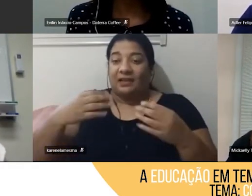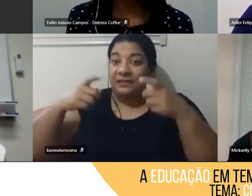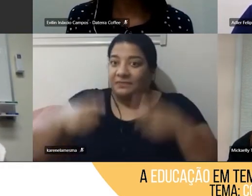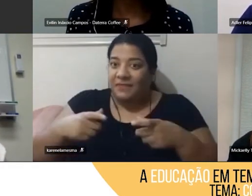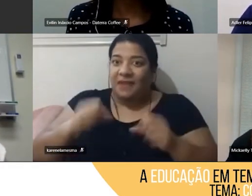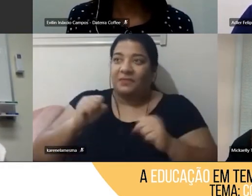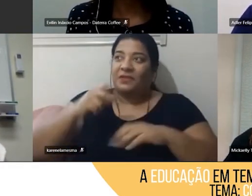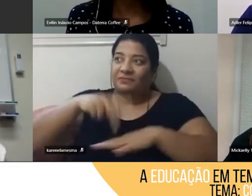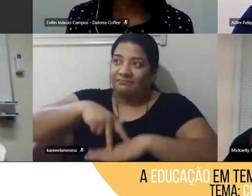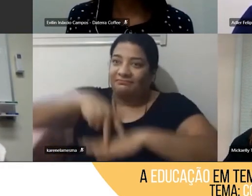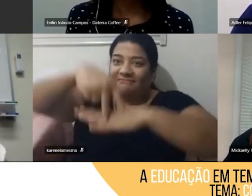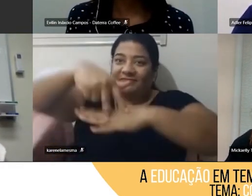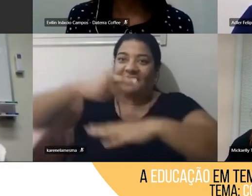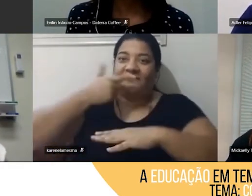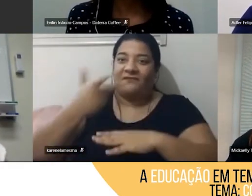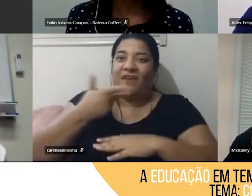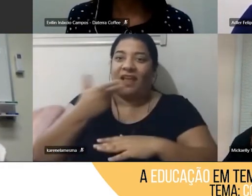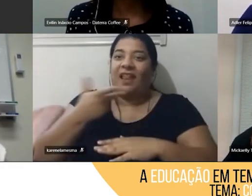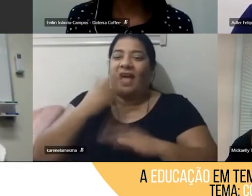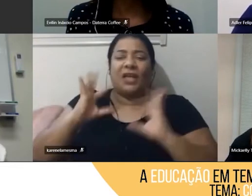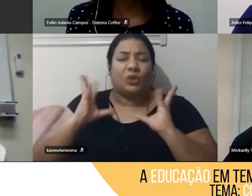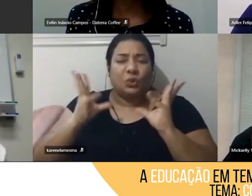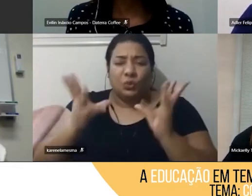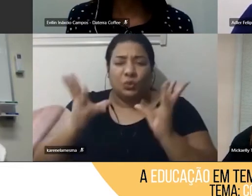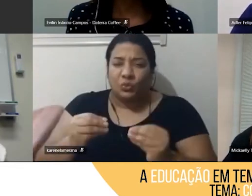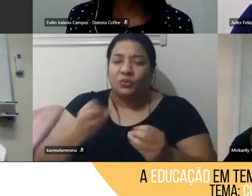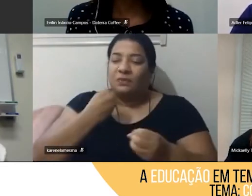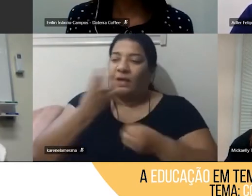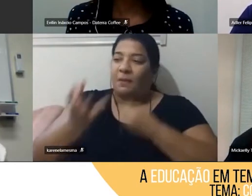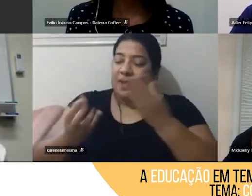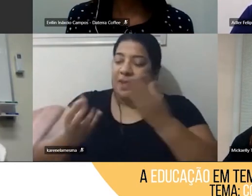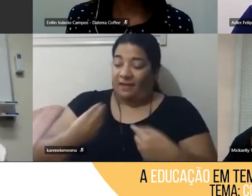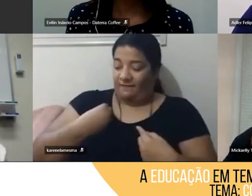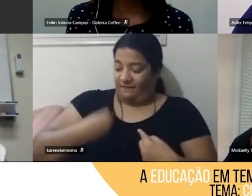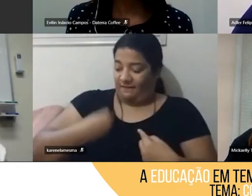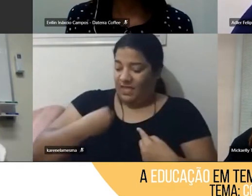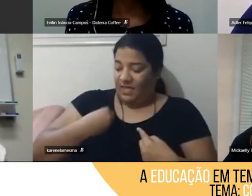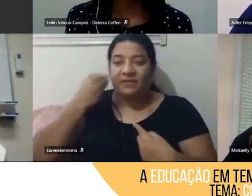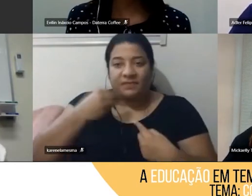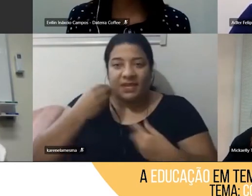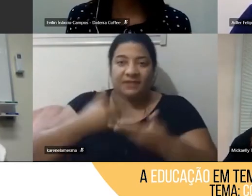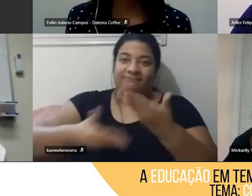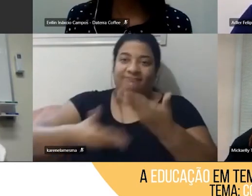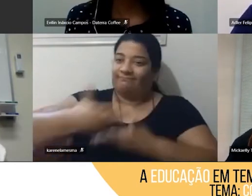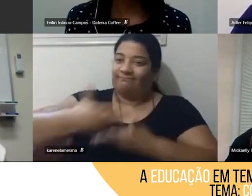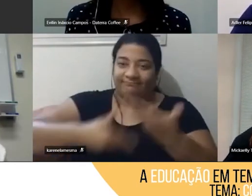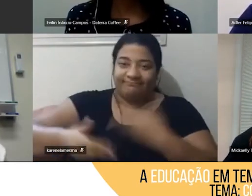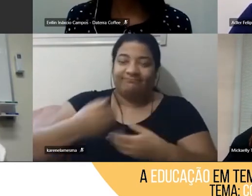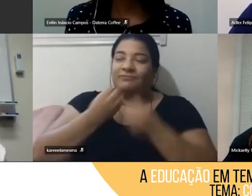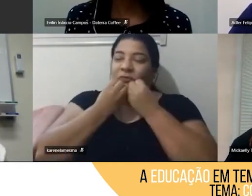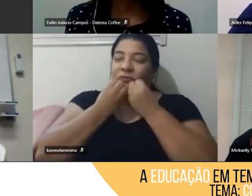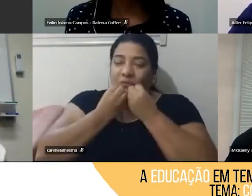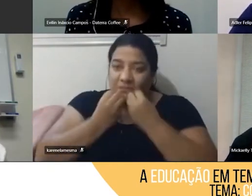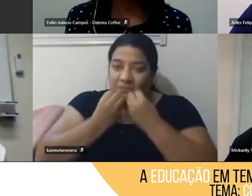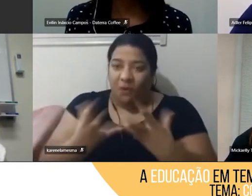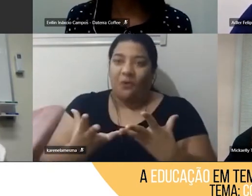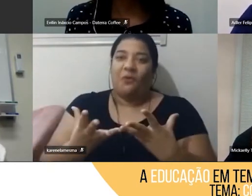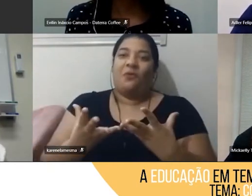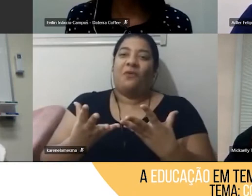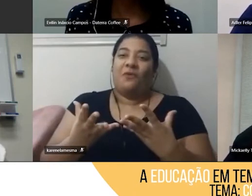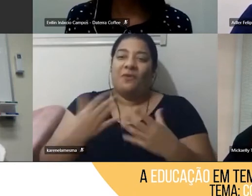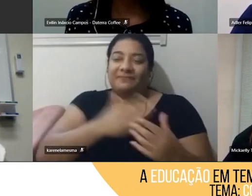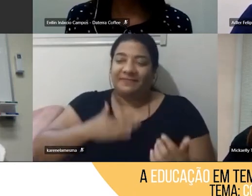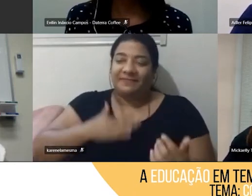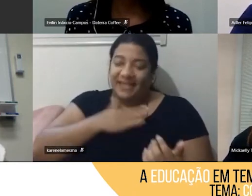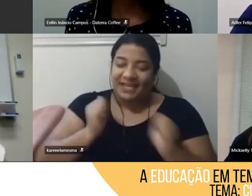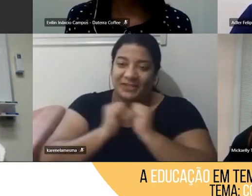esse espaço onde a gente pode compartilhar tudo que a gente vive, tudo que a gente conhece e essa troca que é muito sadia e que é muito boa, assim, muito prazerosa de